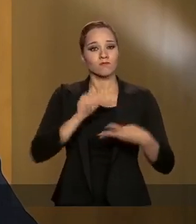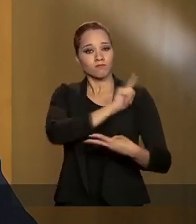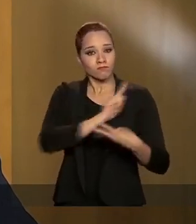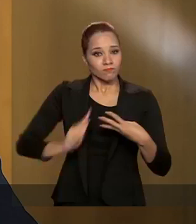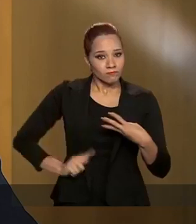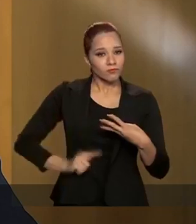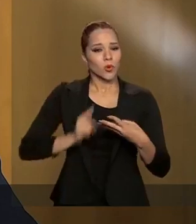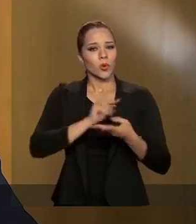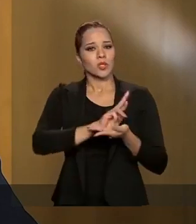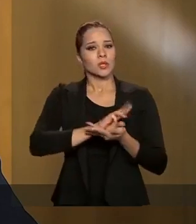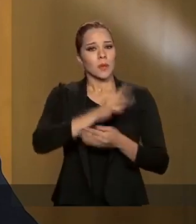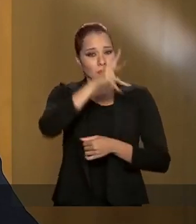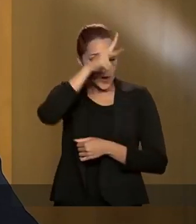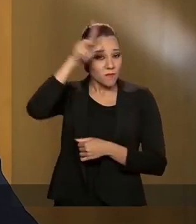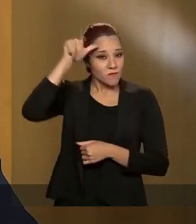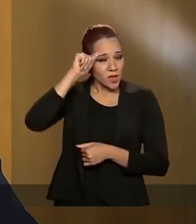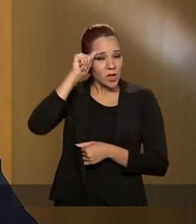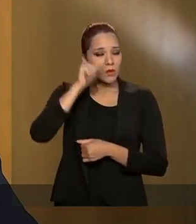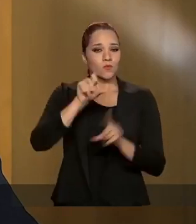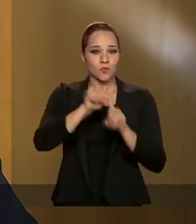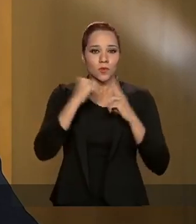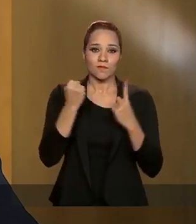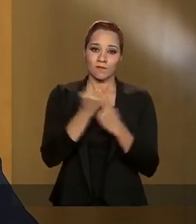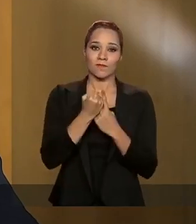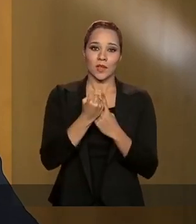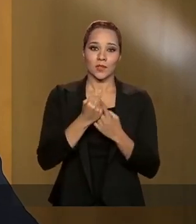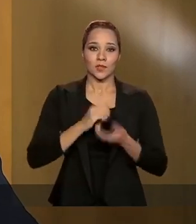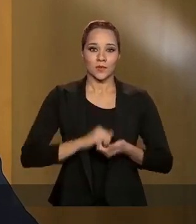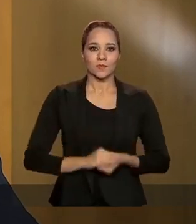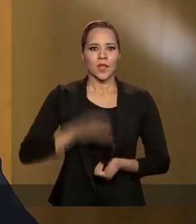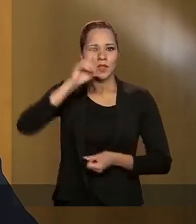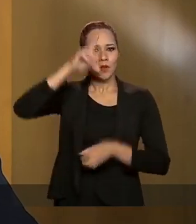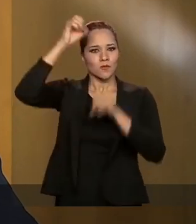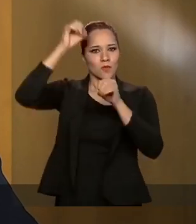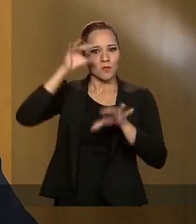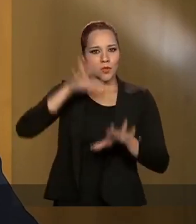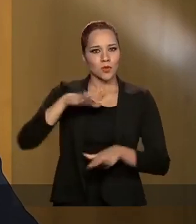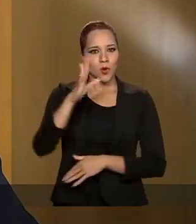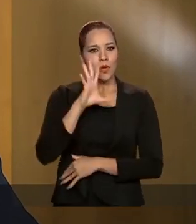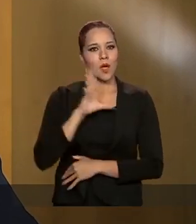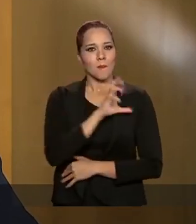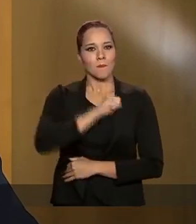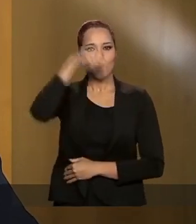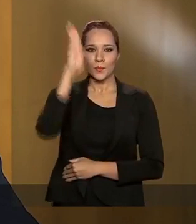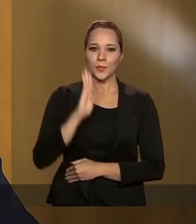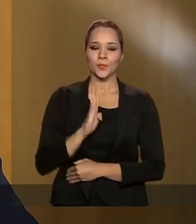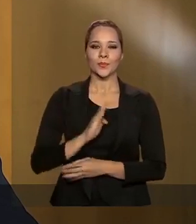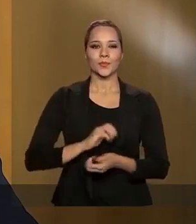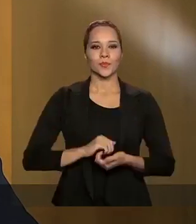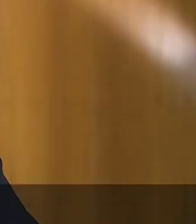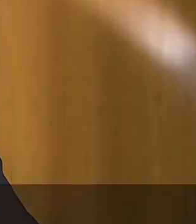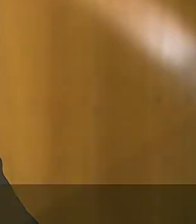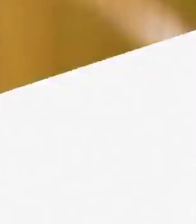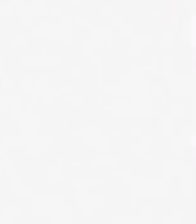Governadores, Prefeitos e Sociedade. Deus abençoe o nosso amado Brasil.